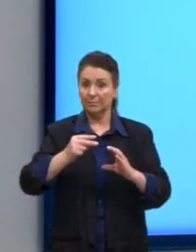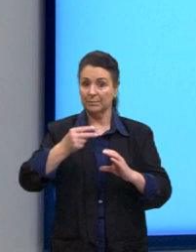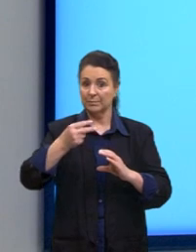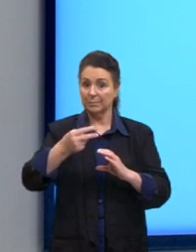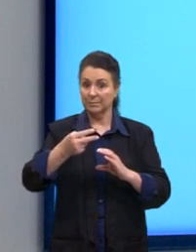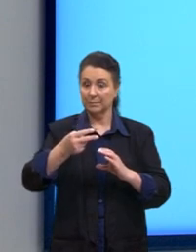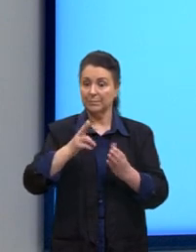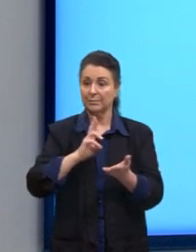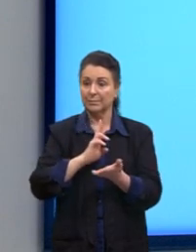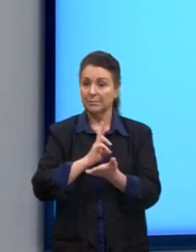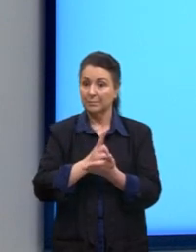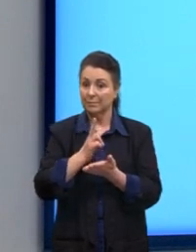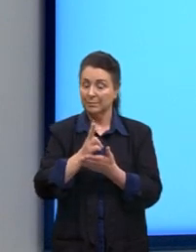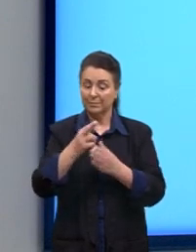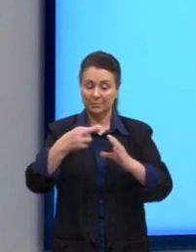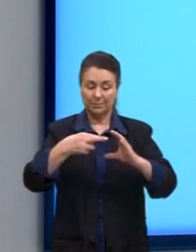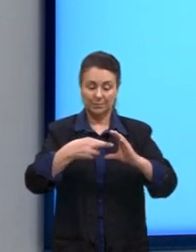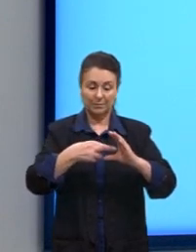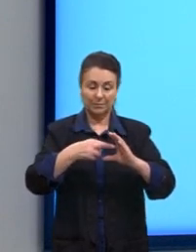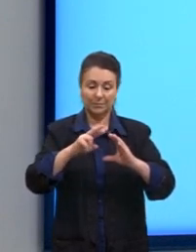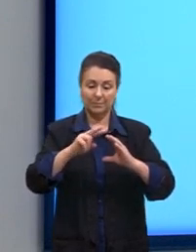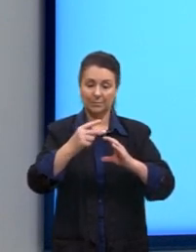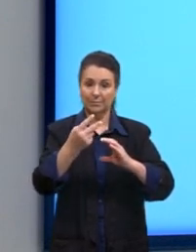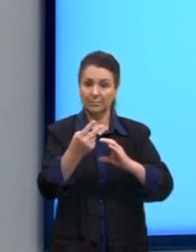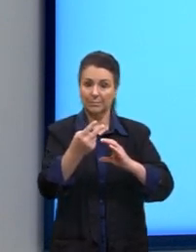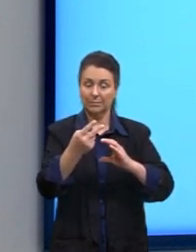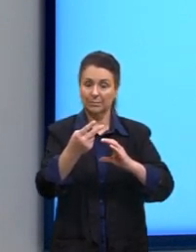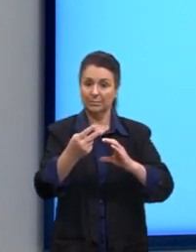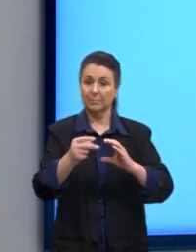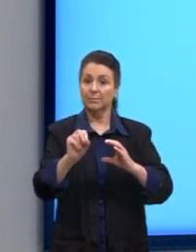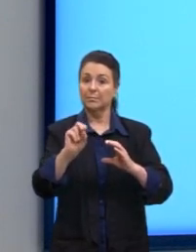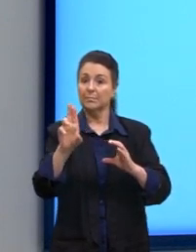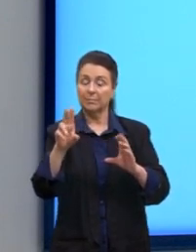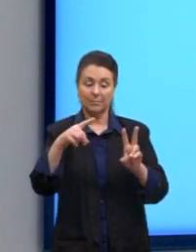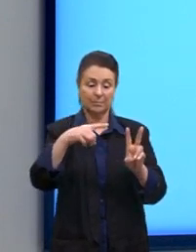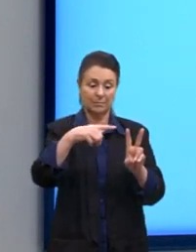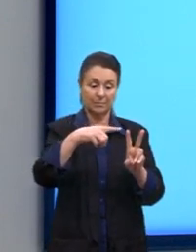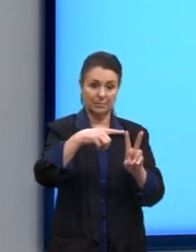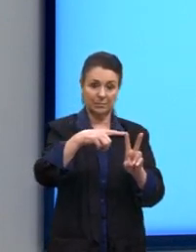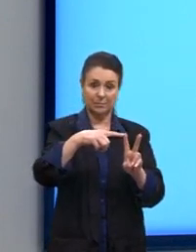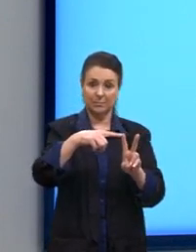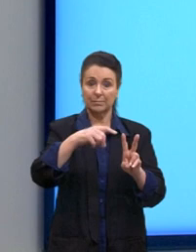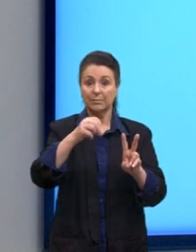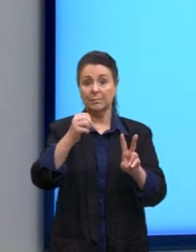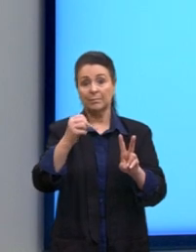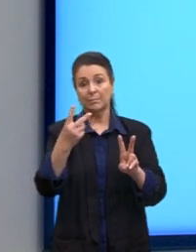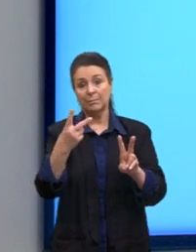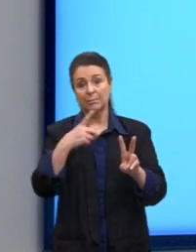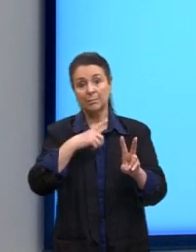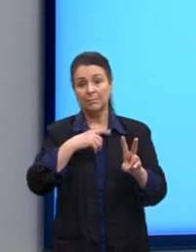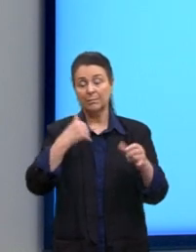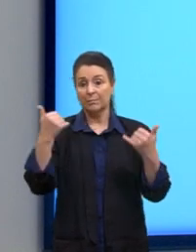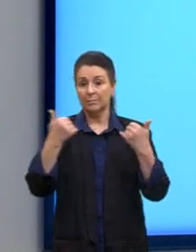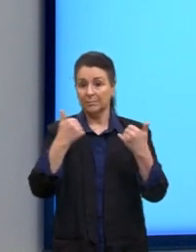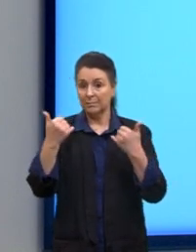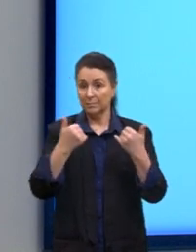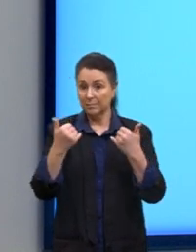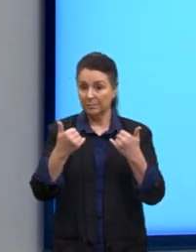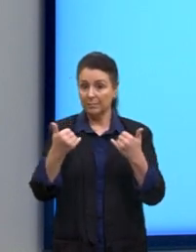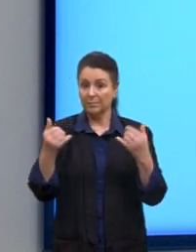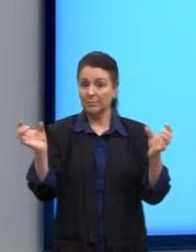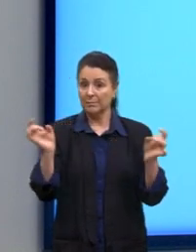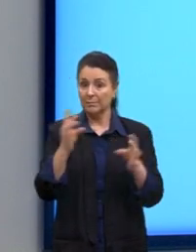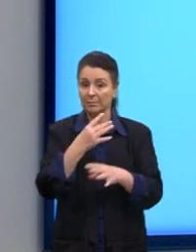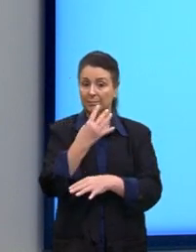sempre. Nós, ou nós vamos tirar a raiz quadrada, ou a informação já vai vir. 4 ao quadrado. Já